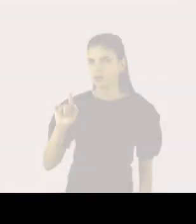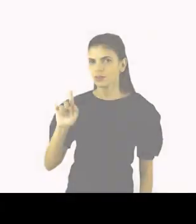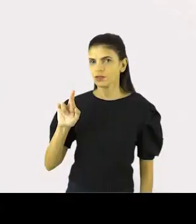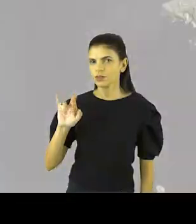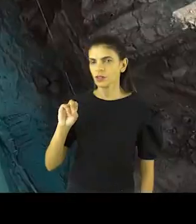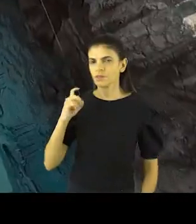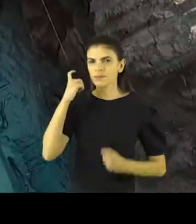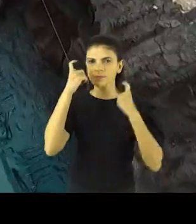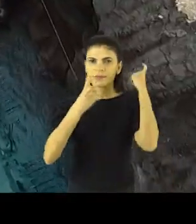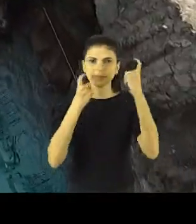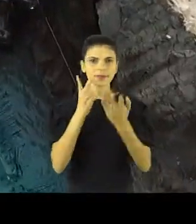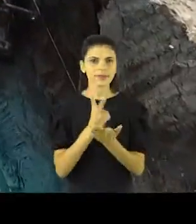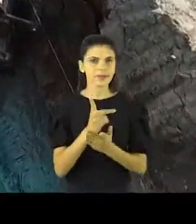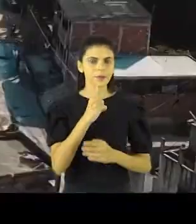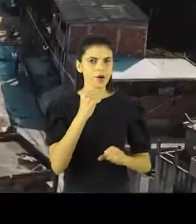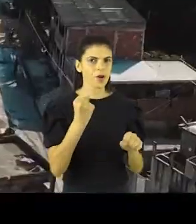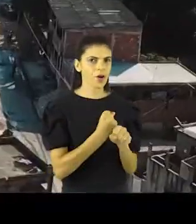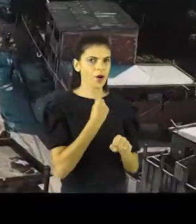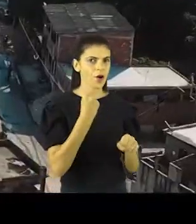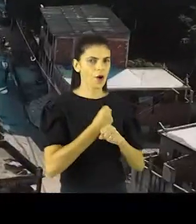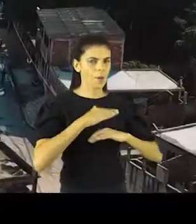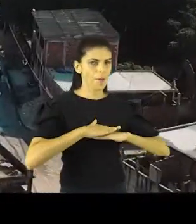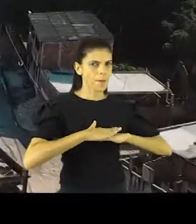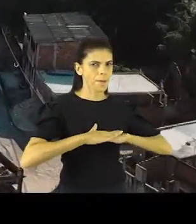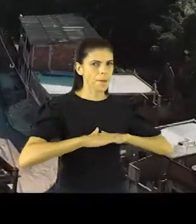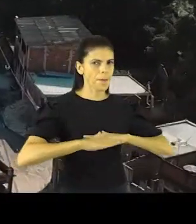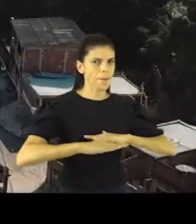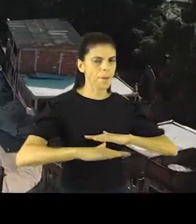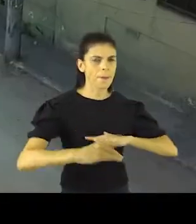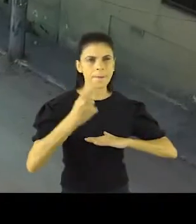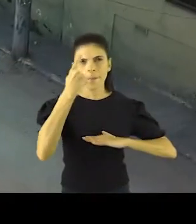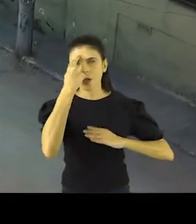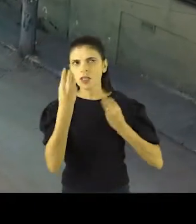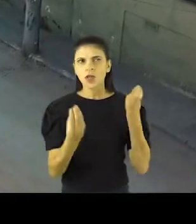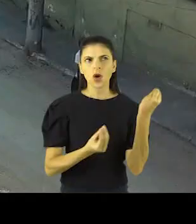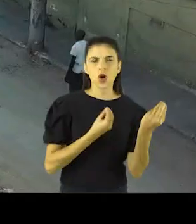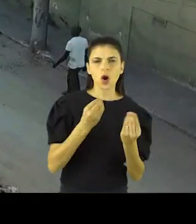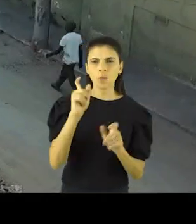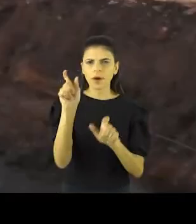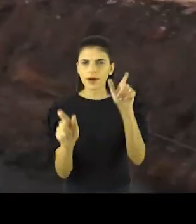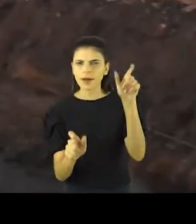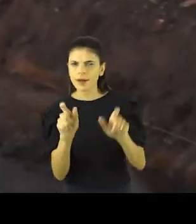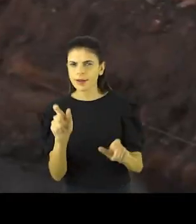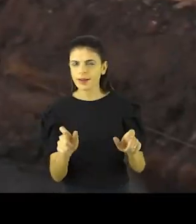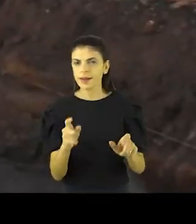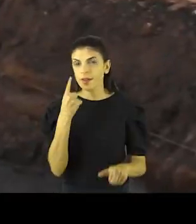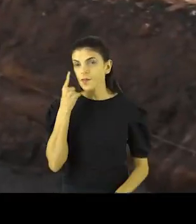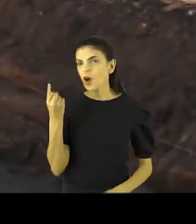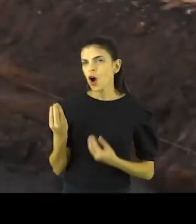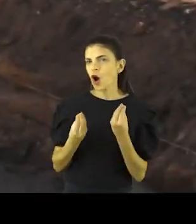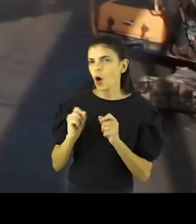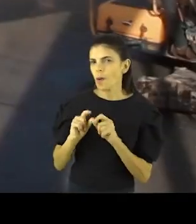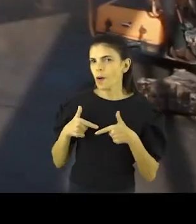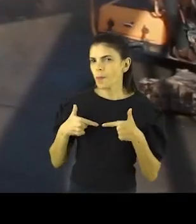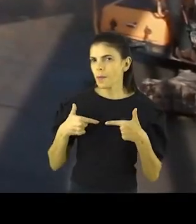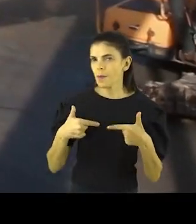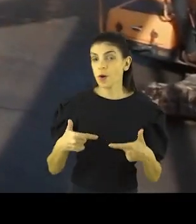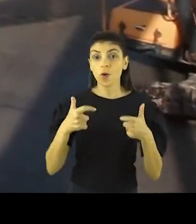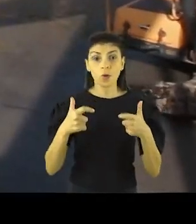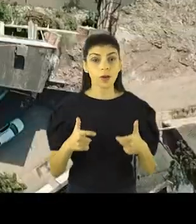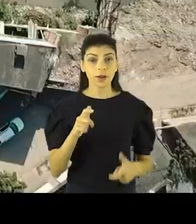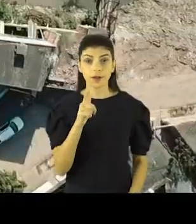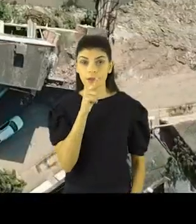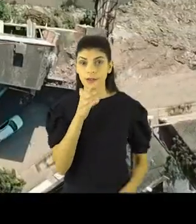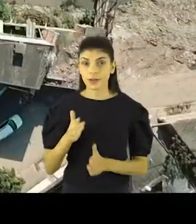Uma das maiores marcas do Rogério são as obras de infraestrutura, sempre pensadas no cuidado com as pessoas. Veja o que o Rogério está